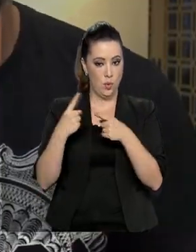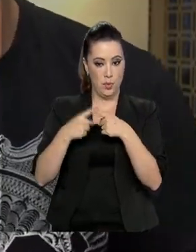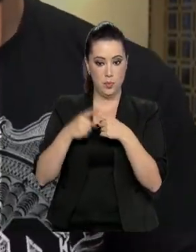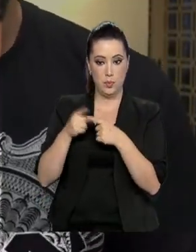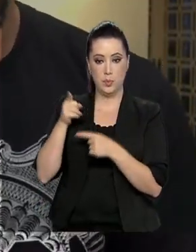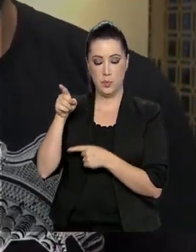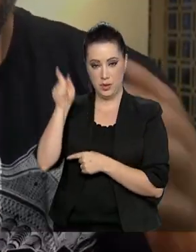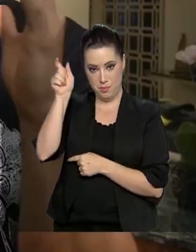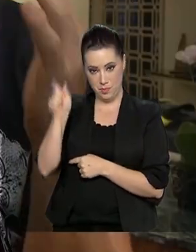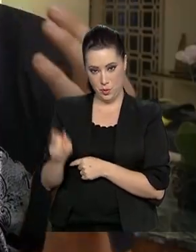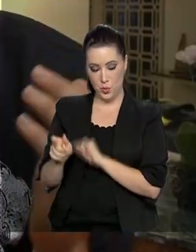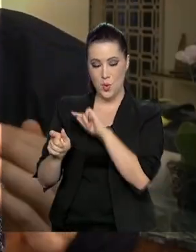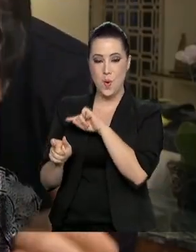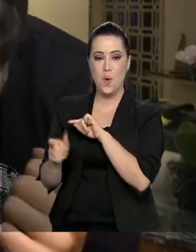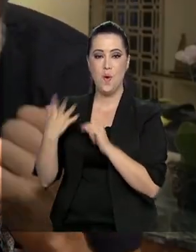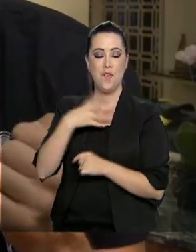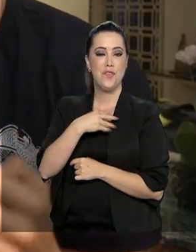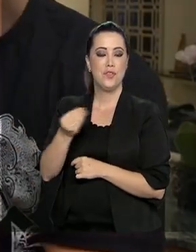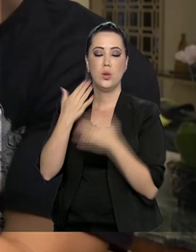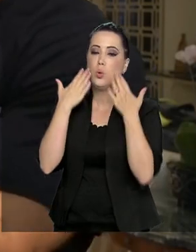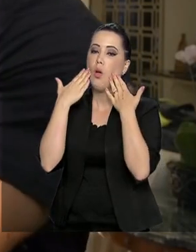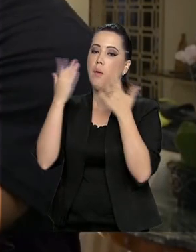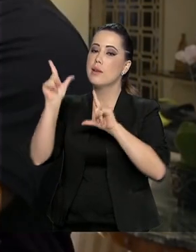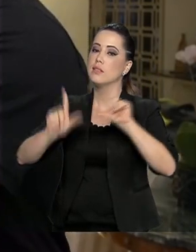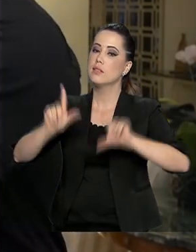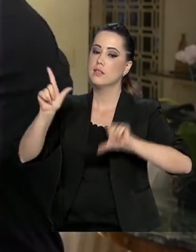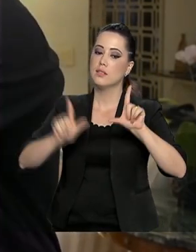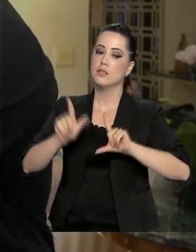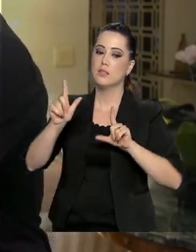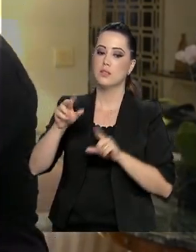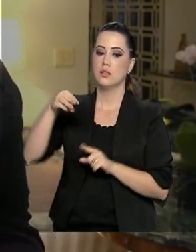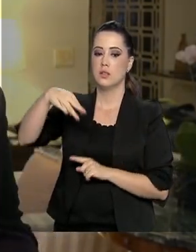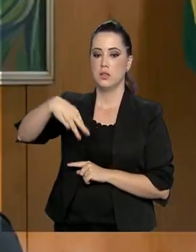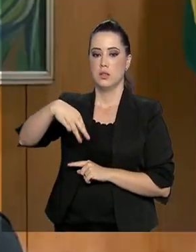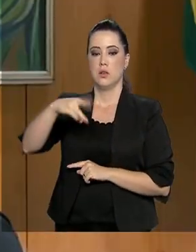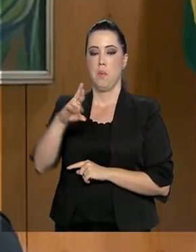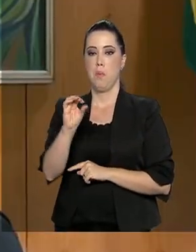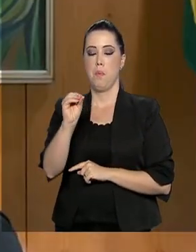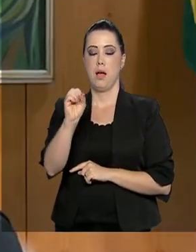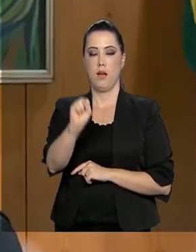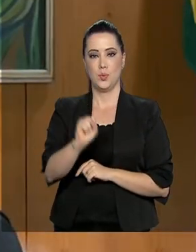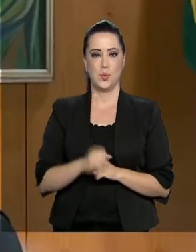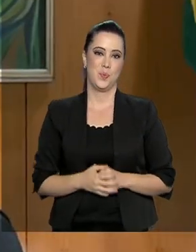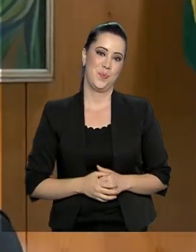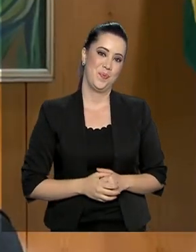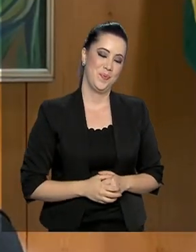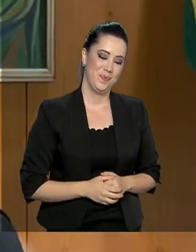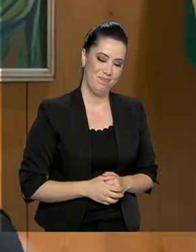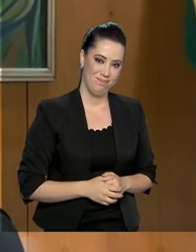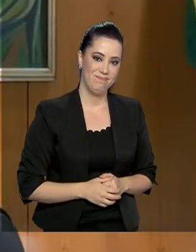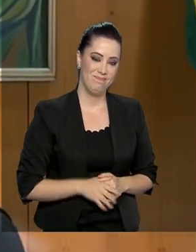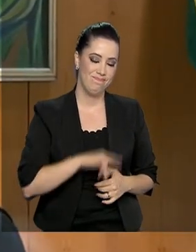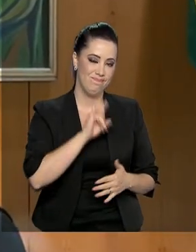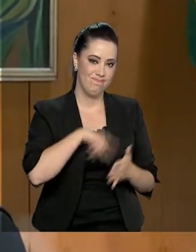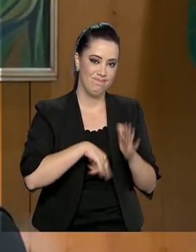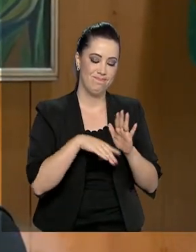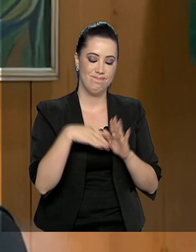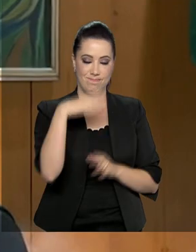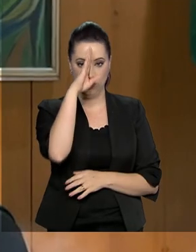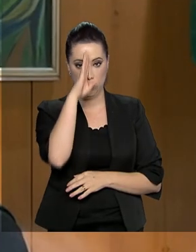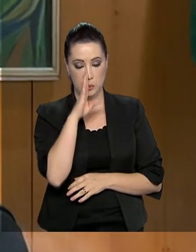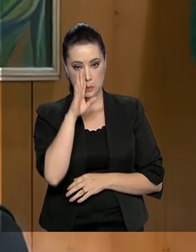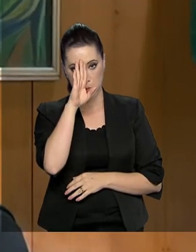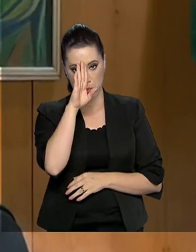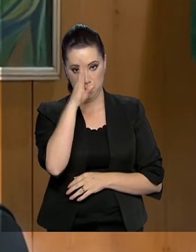um portador de autismo, filho do apresentador de TV, Marcos Mion. A carteira é gratuita e garante